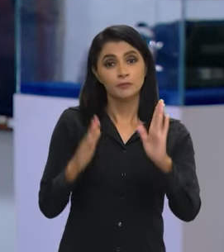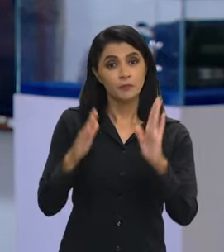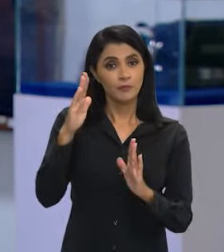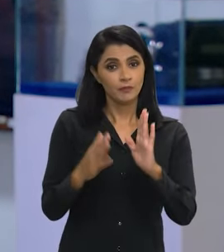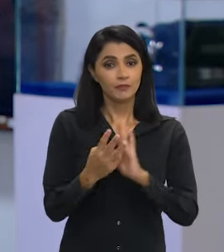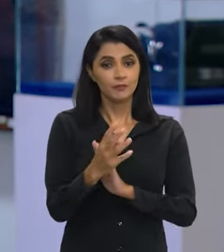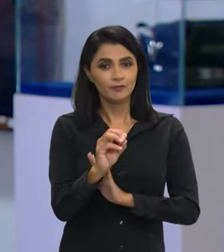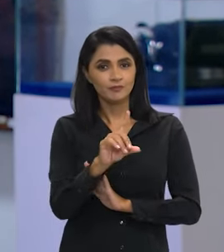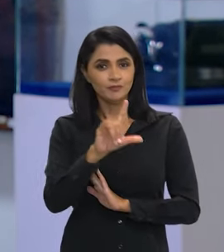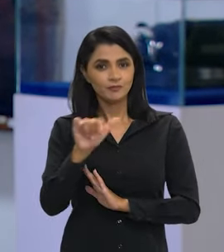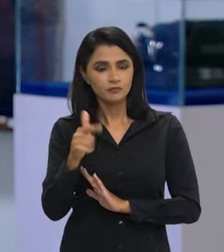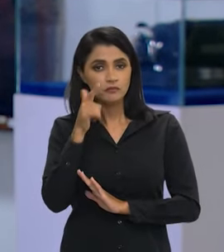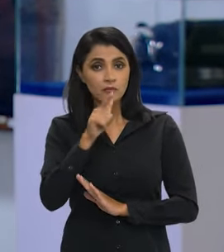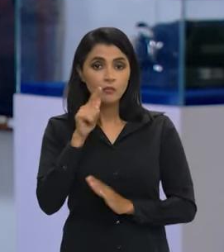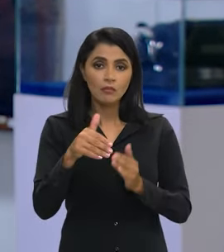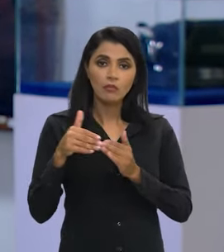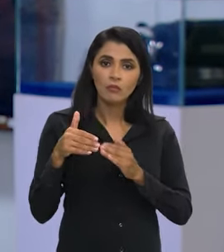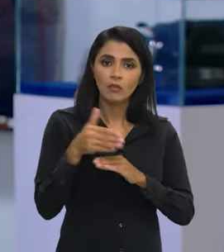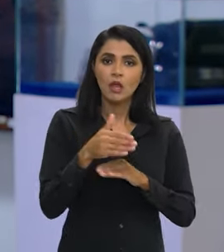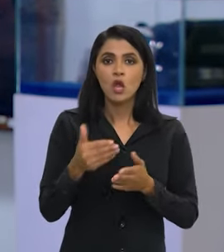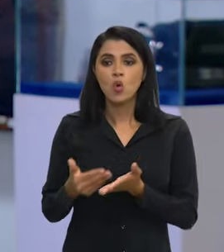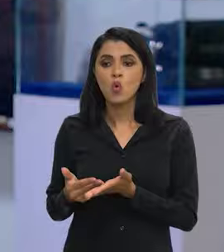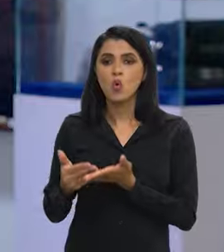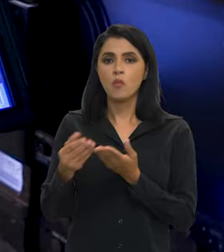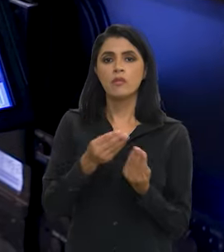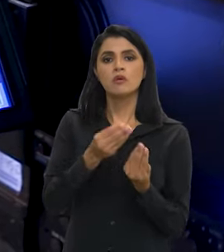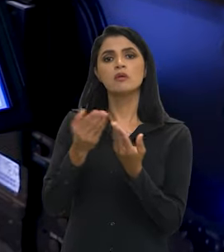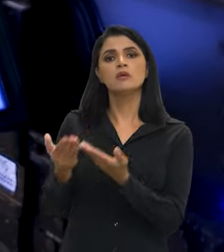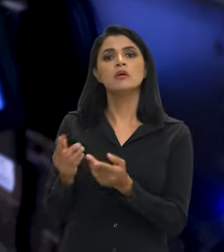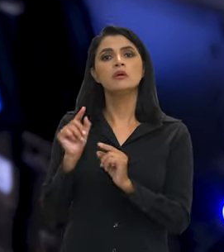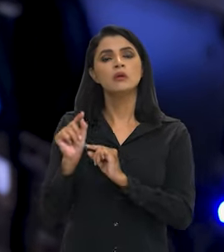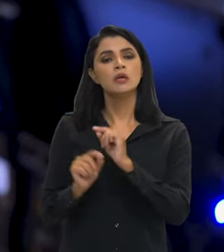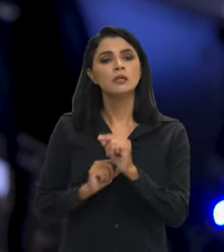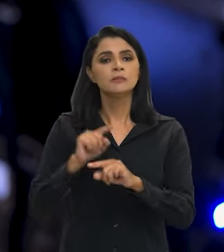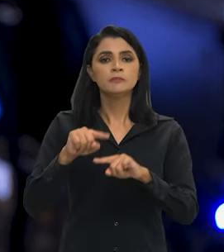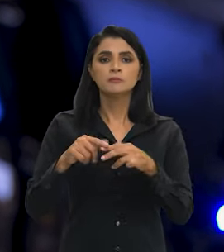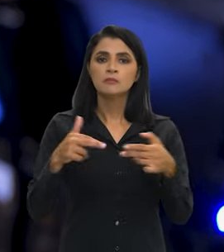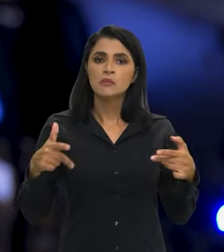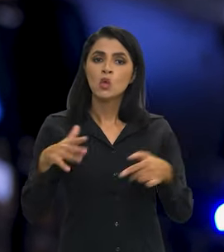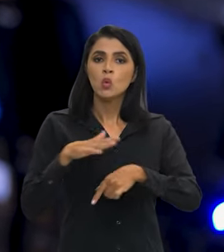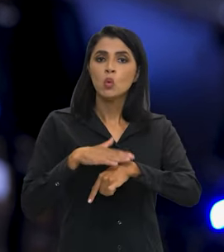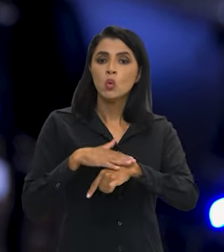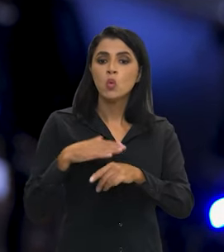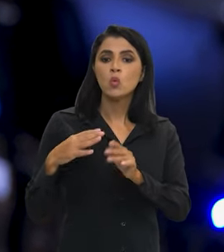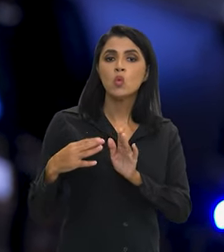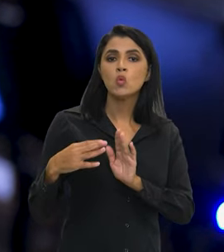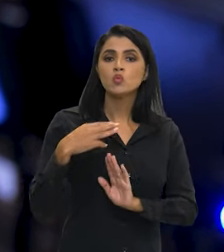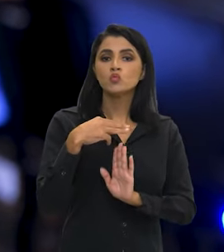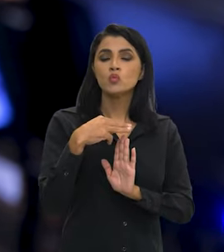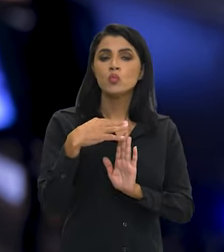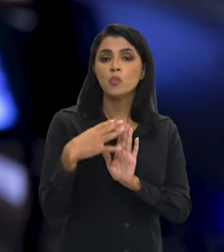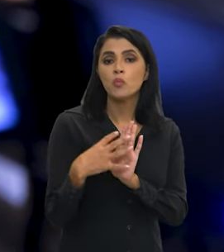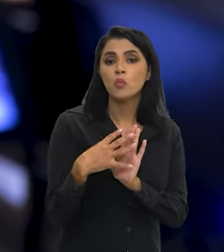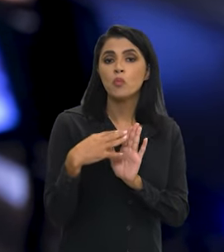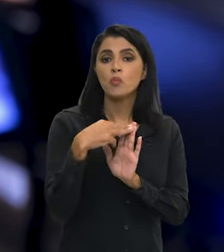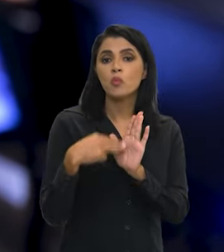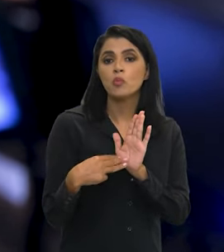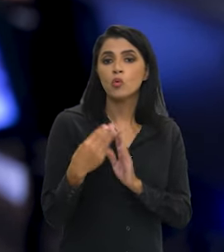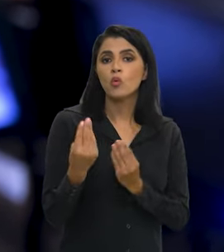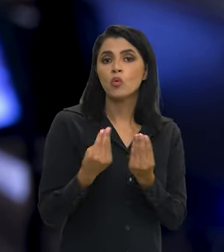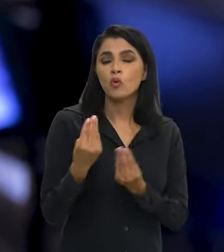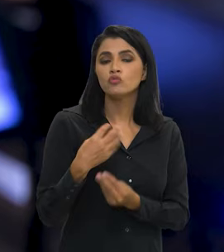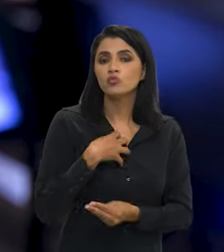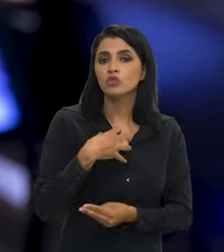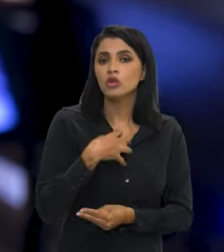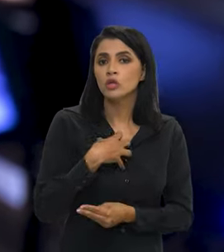dias, obviamente que você começa a entregar às pessoas o benefício a tempo e modo. As contas chegam em casa.